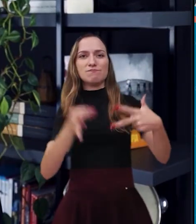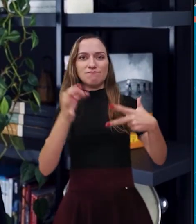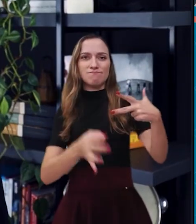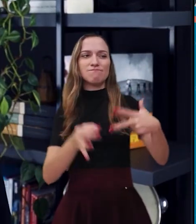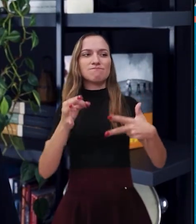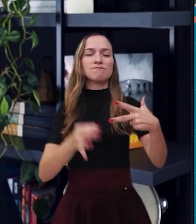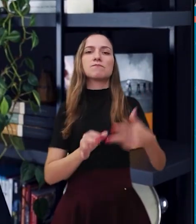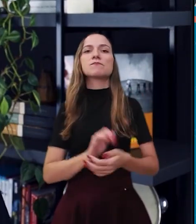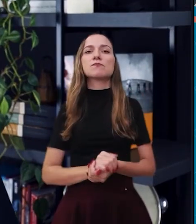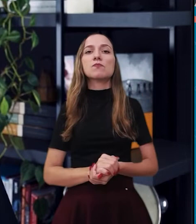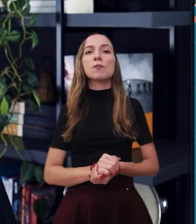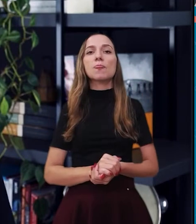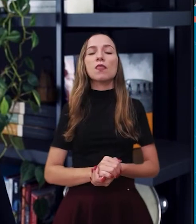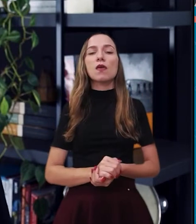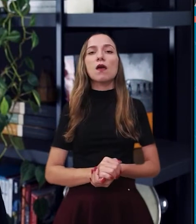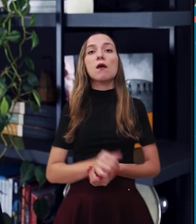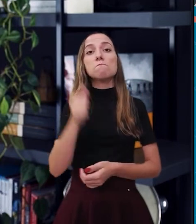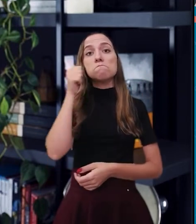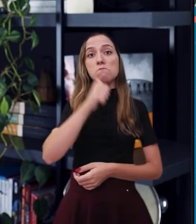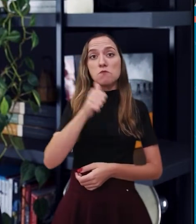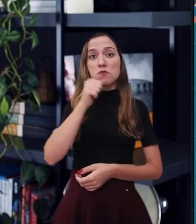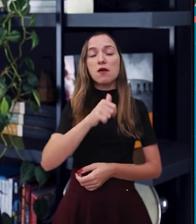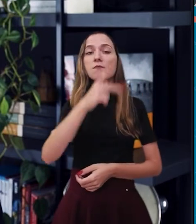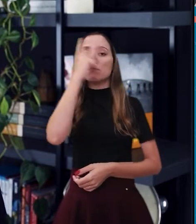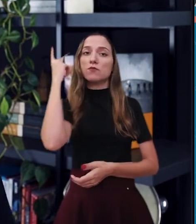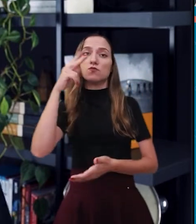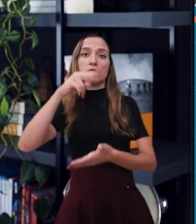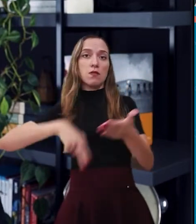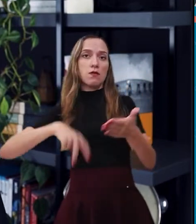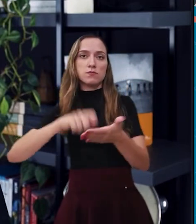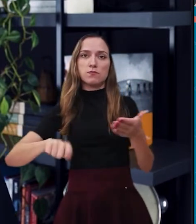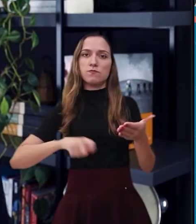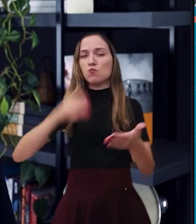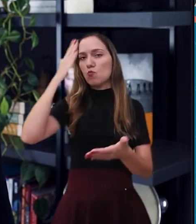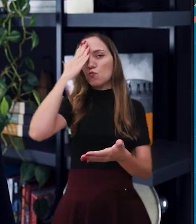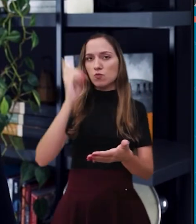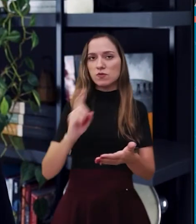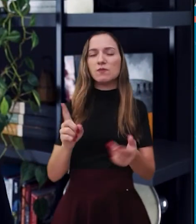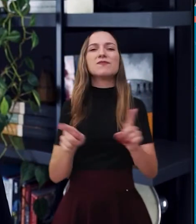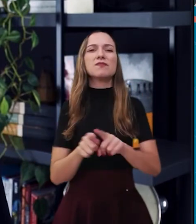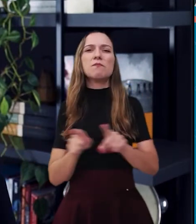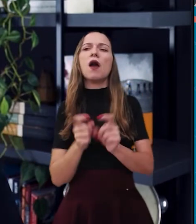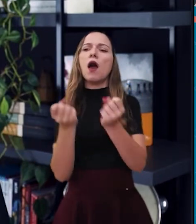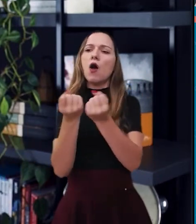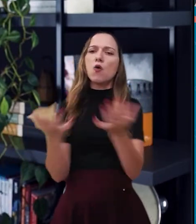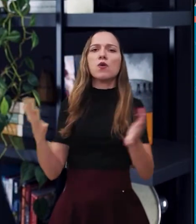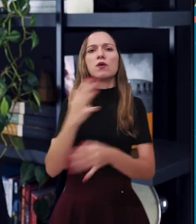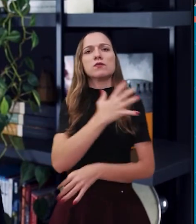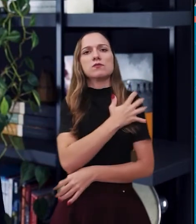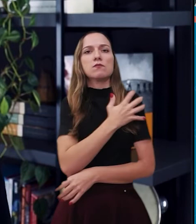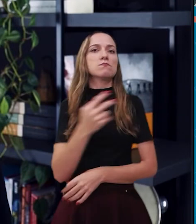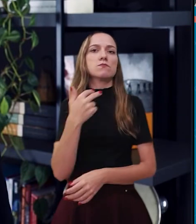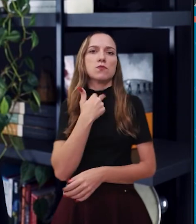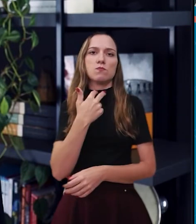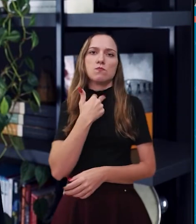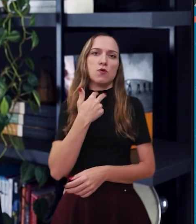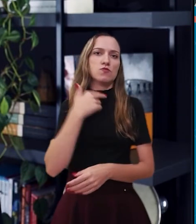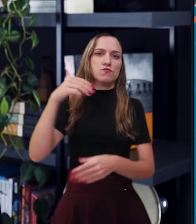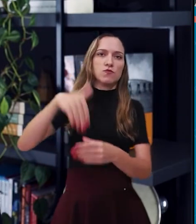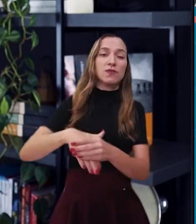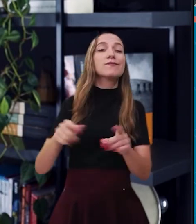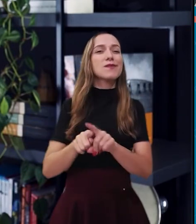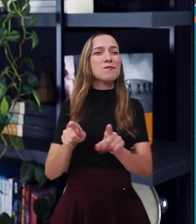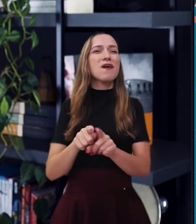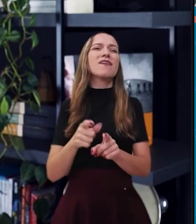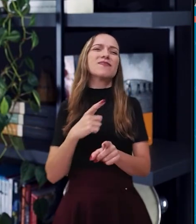Eram excluídos do voto mulheres, analfabetos, algumas patentes do exército e cargos relacionados à